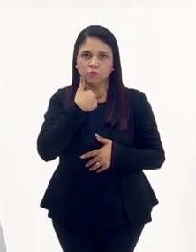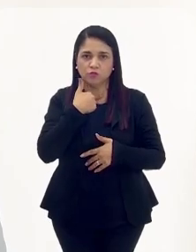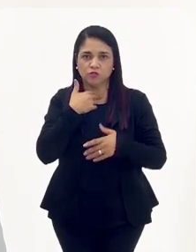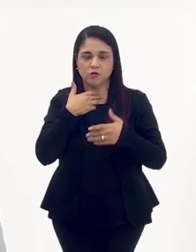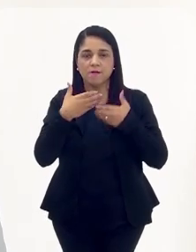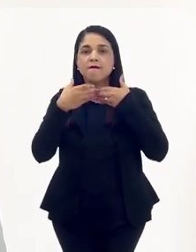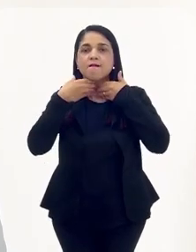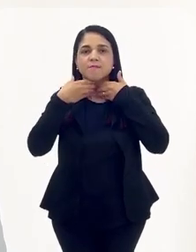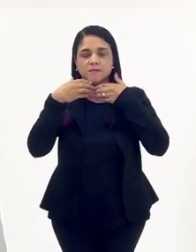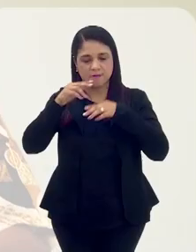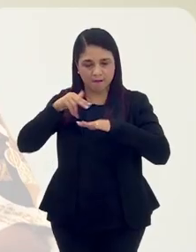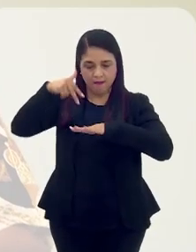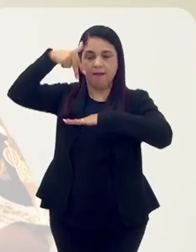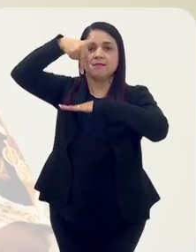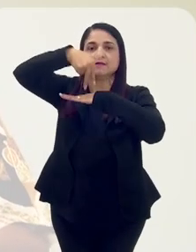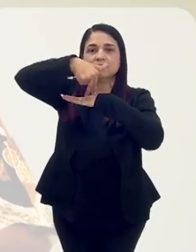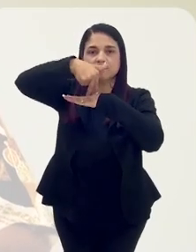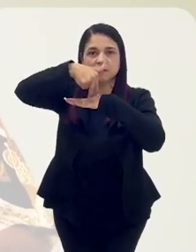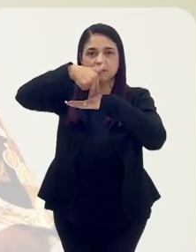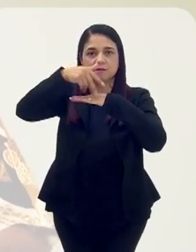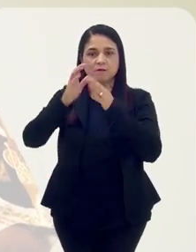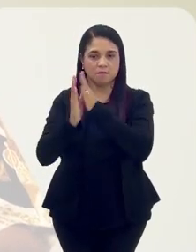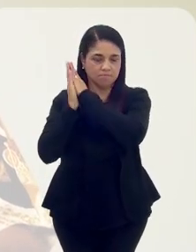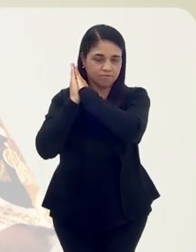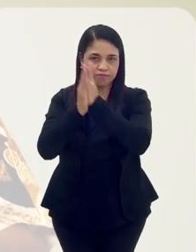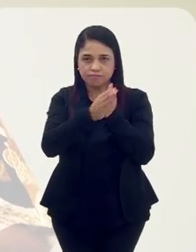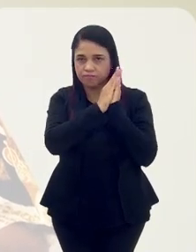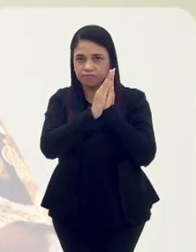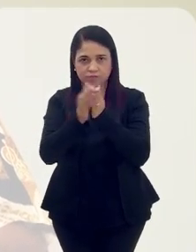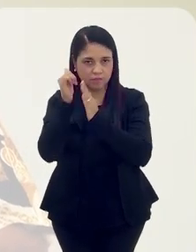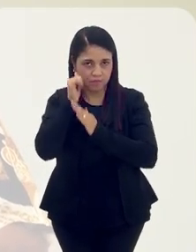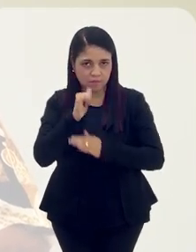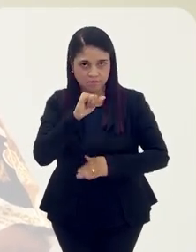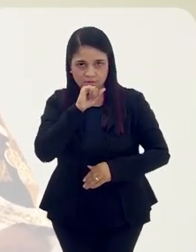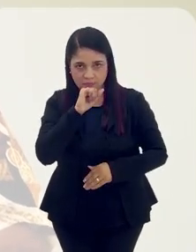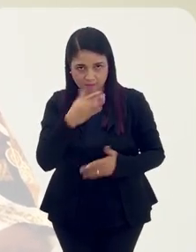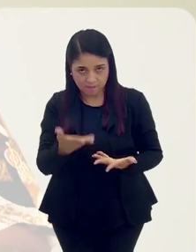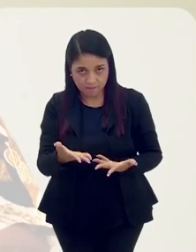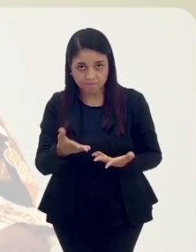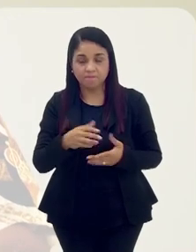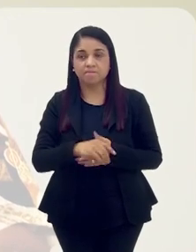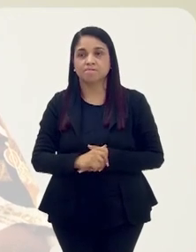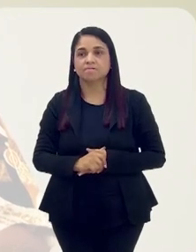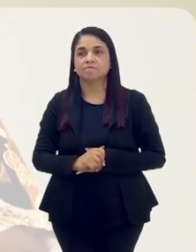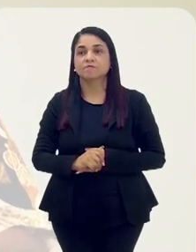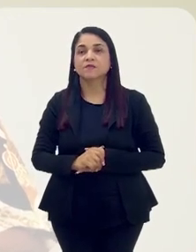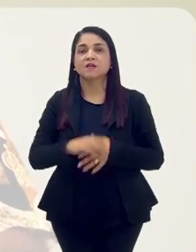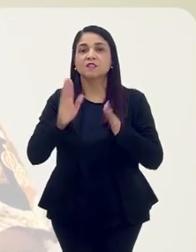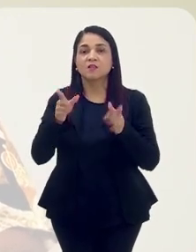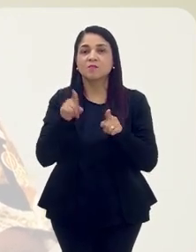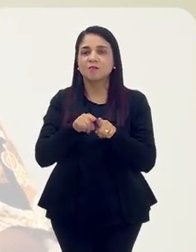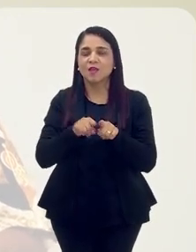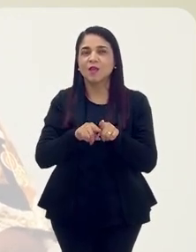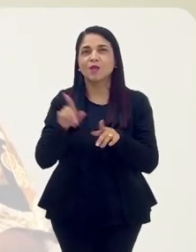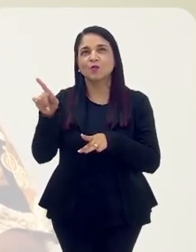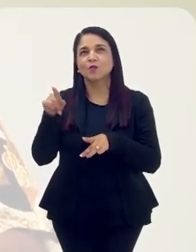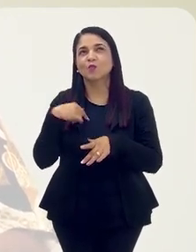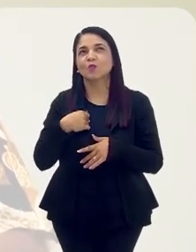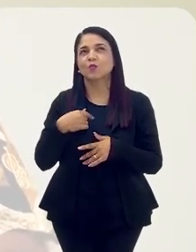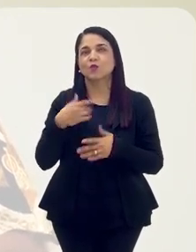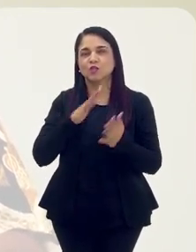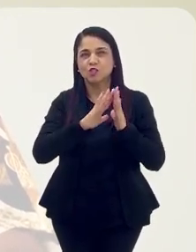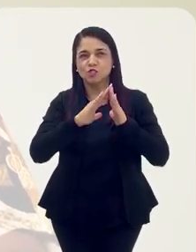acima da mãe de santo. Então, eu penso que, da mesma forma que a cúria, no ano da beija-flor do